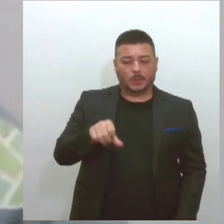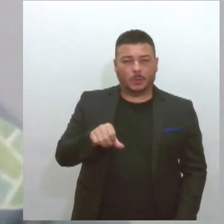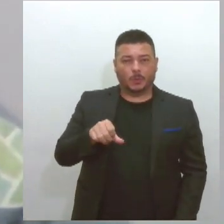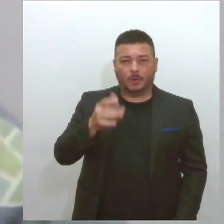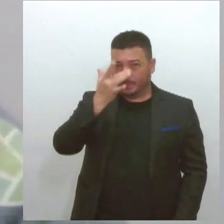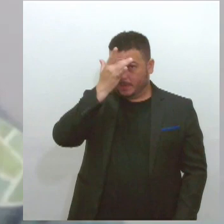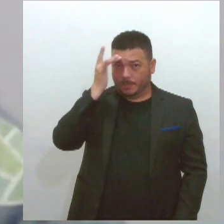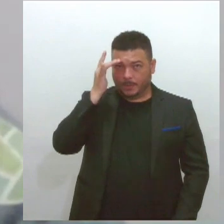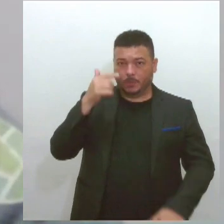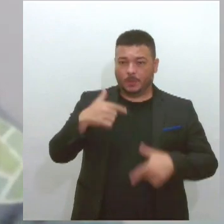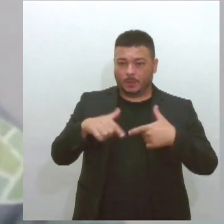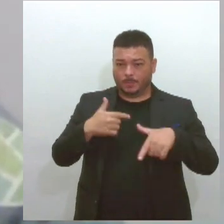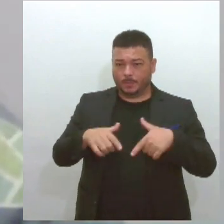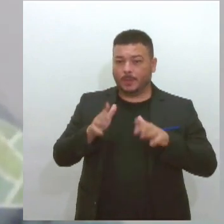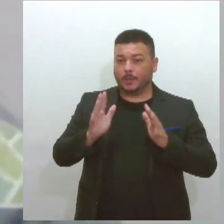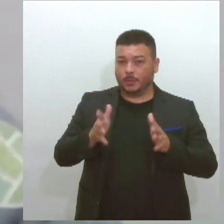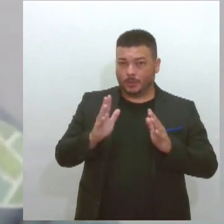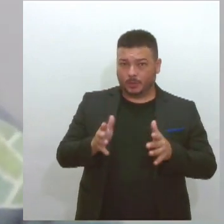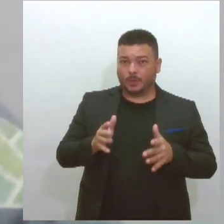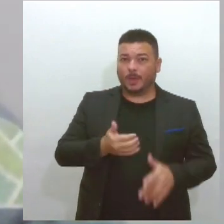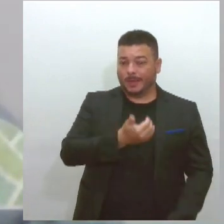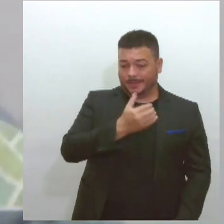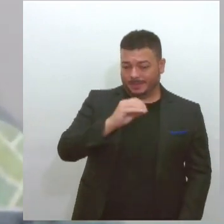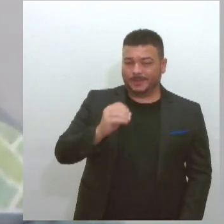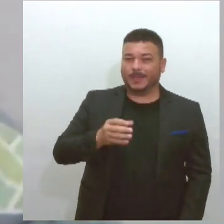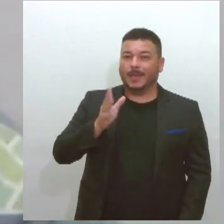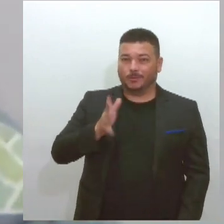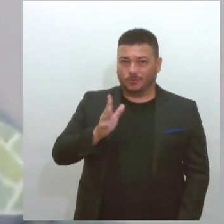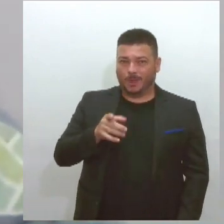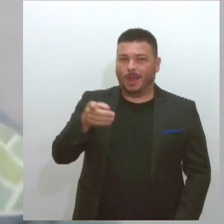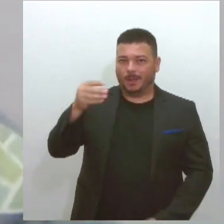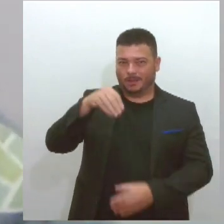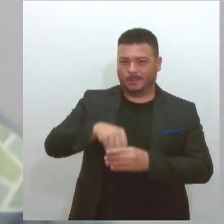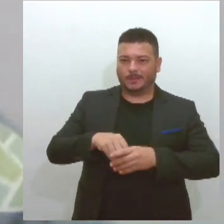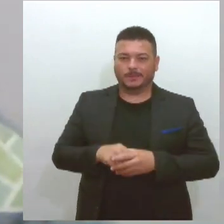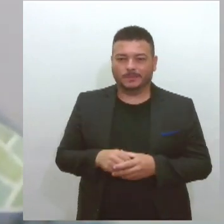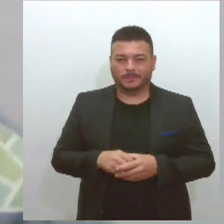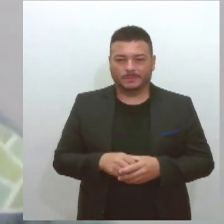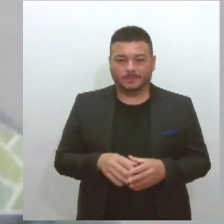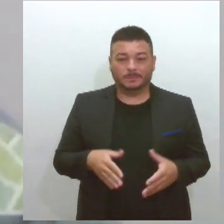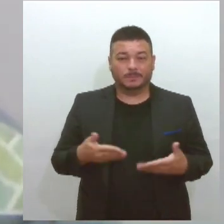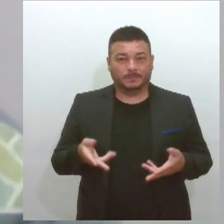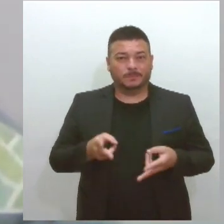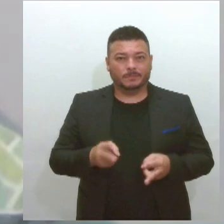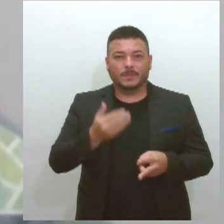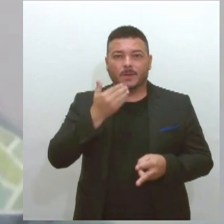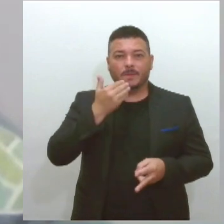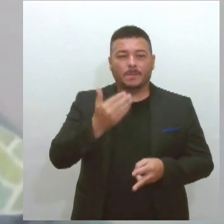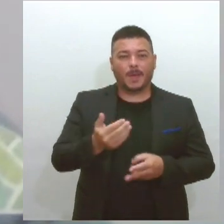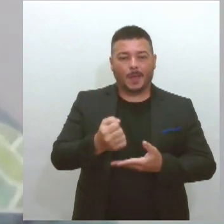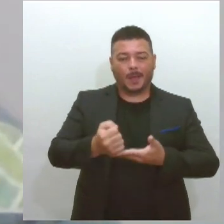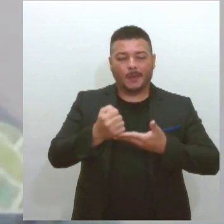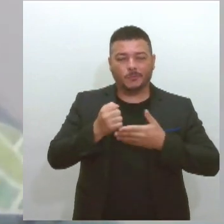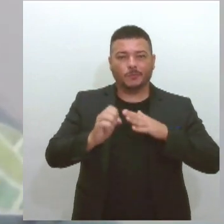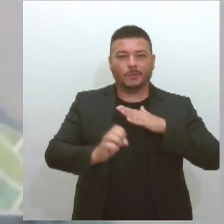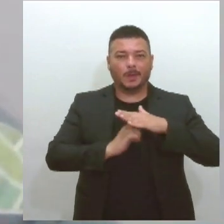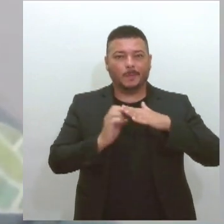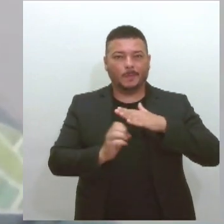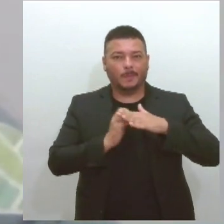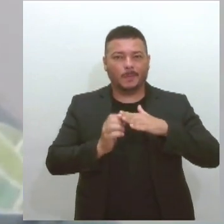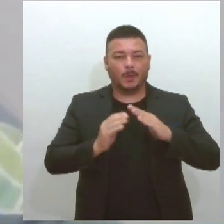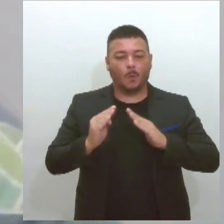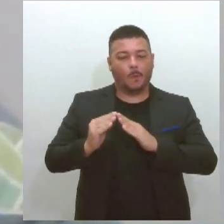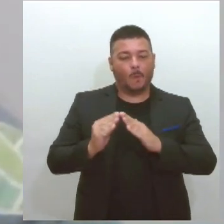chegamos a uma meta de 100 cooperados lá dentro. Então, a gente sempre pede ajuda às empresas, às grandes residências que